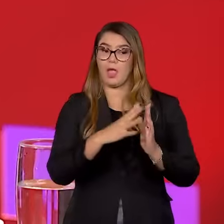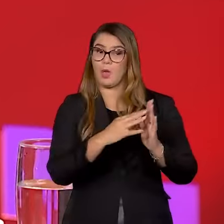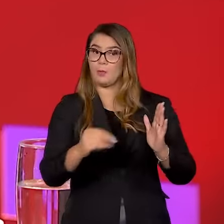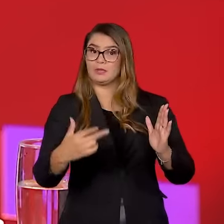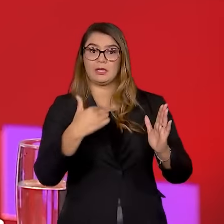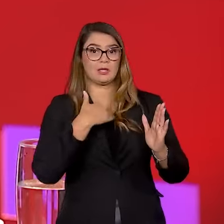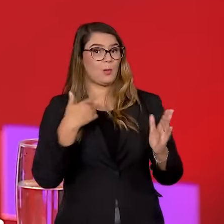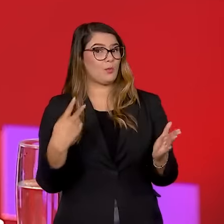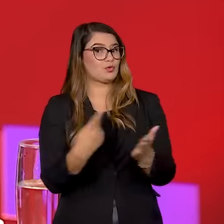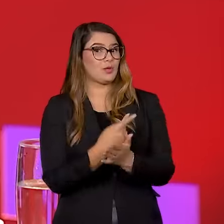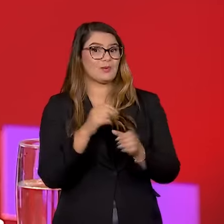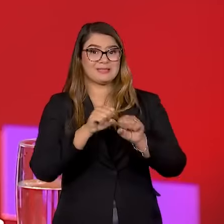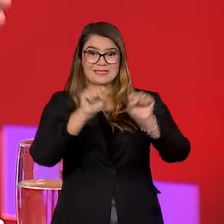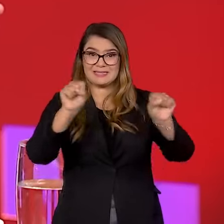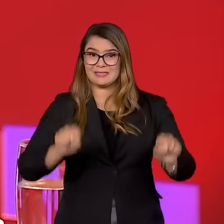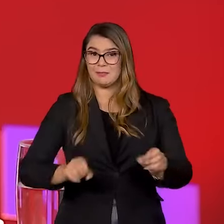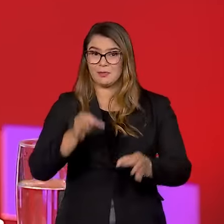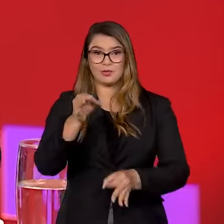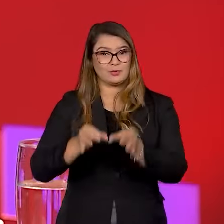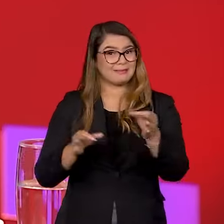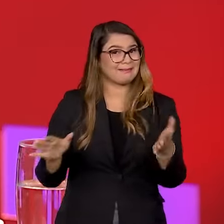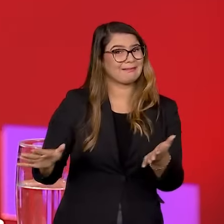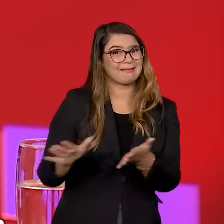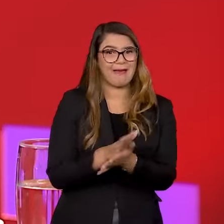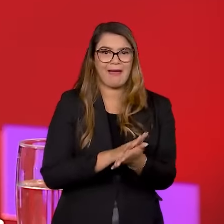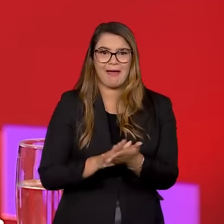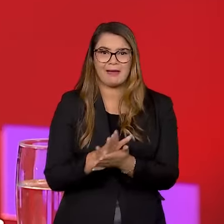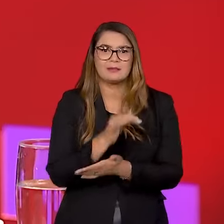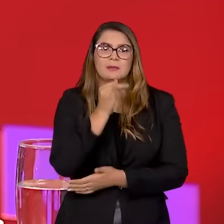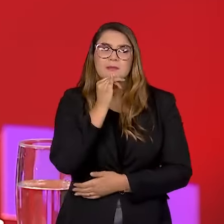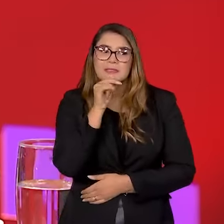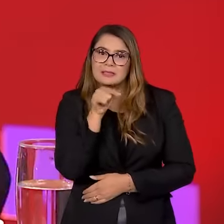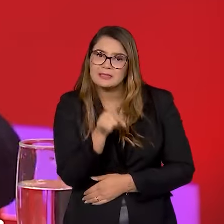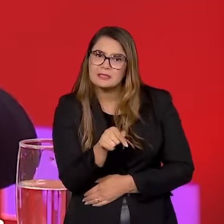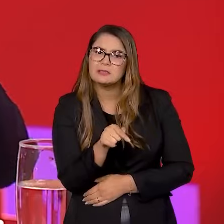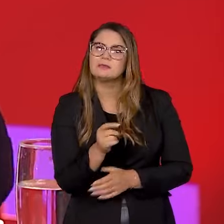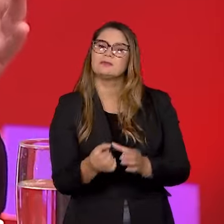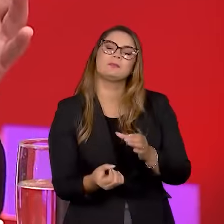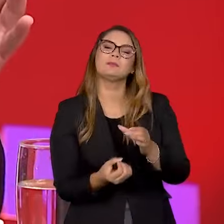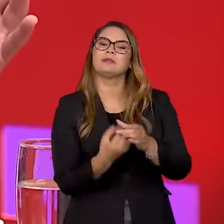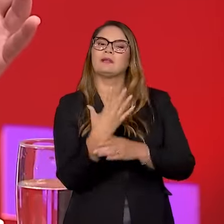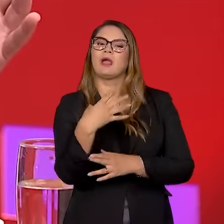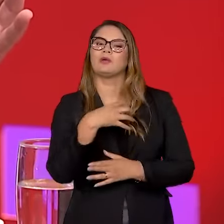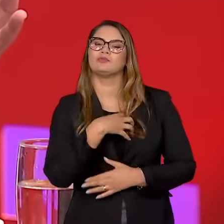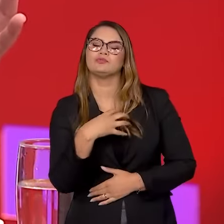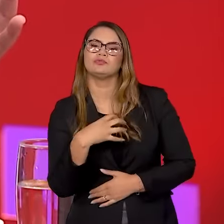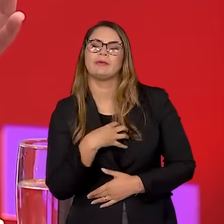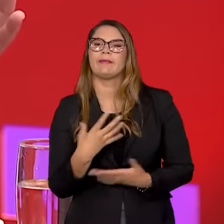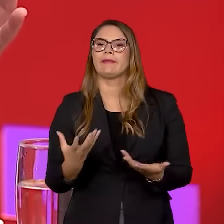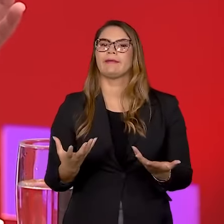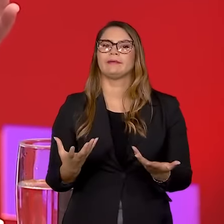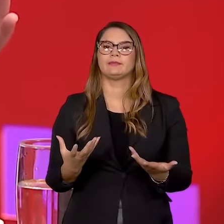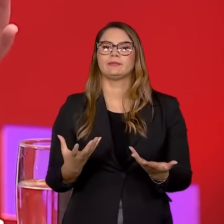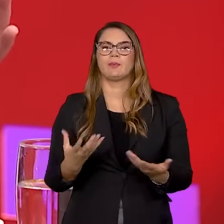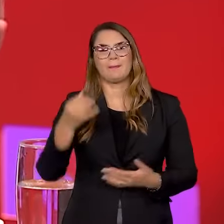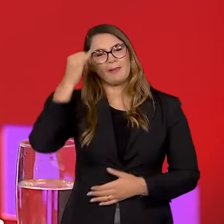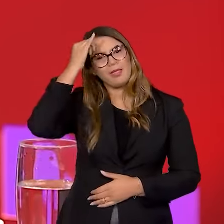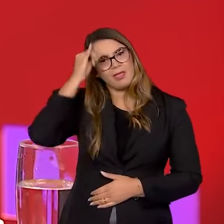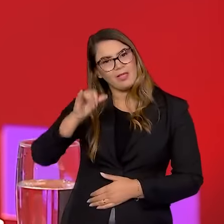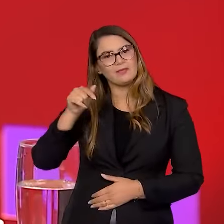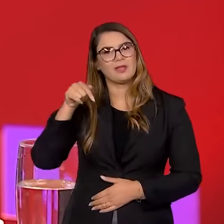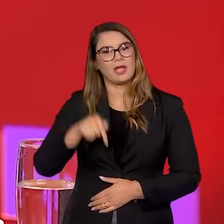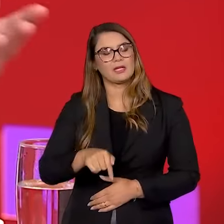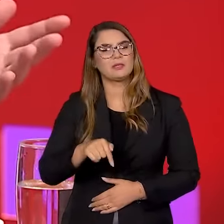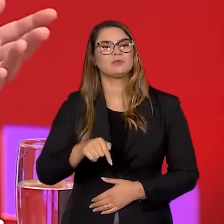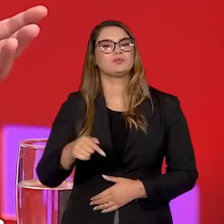acontecer em nenhum sistema de justiça de nenhum lugar do mundo. Vamos pegar esses exemplos e vamos criar, enfim, mecanismos para evitar que